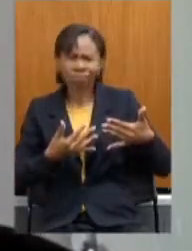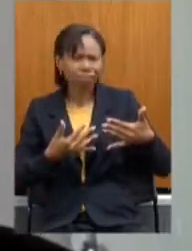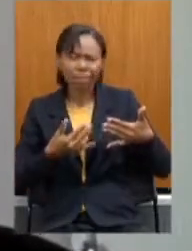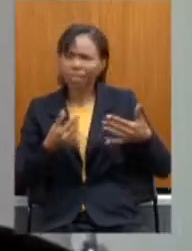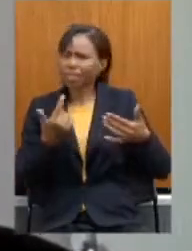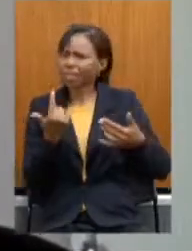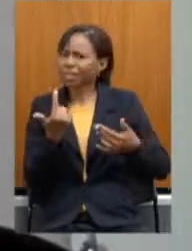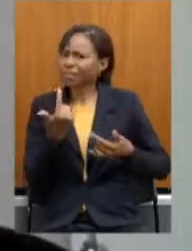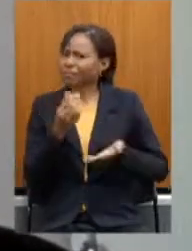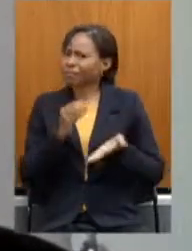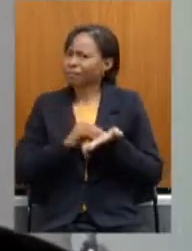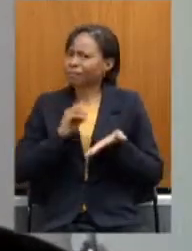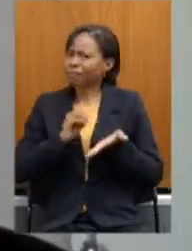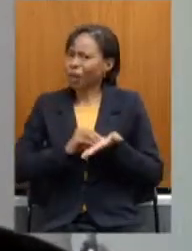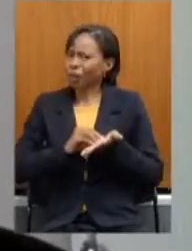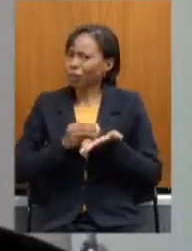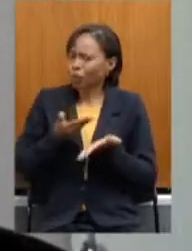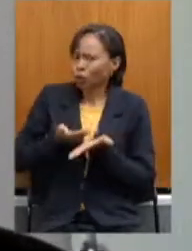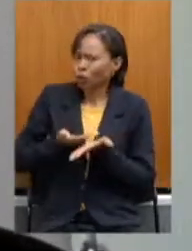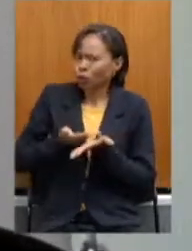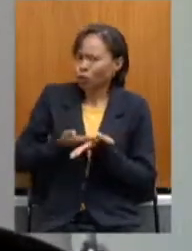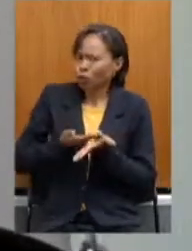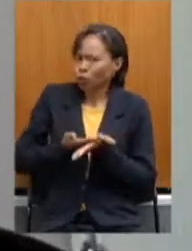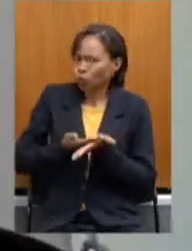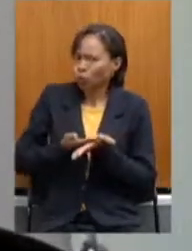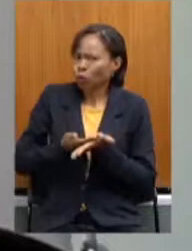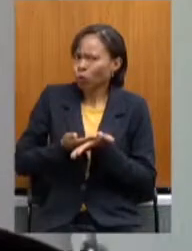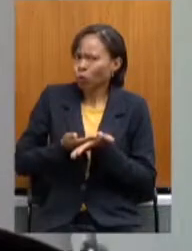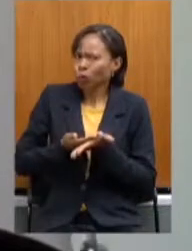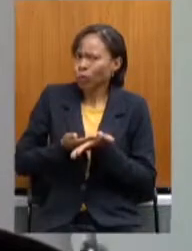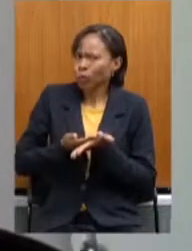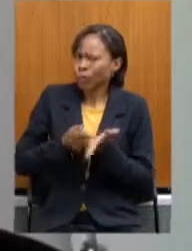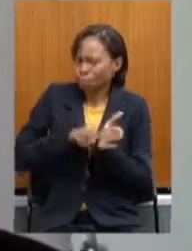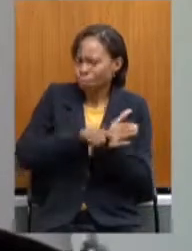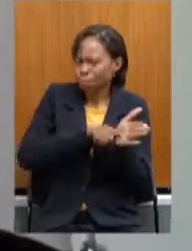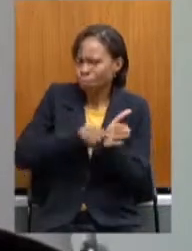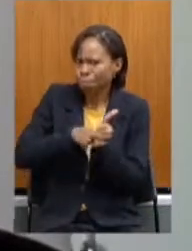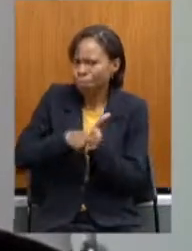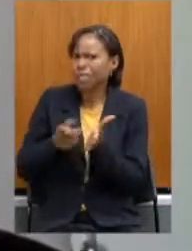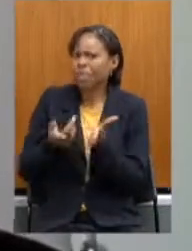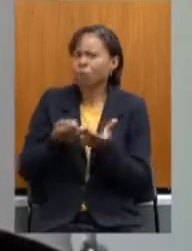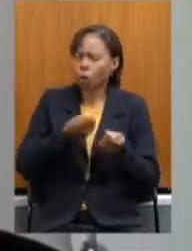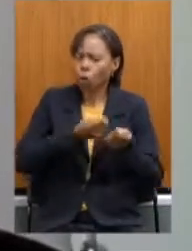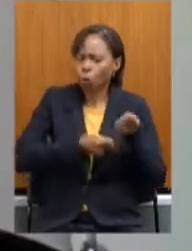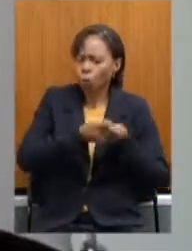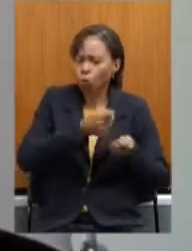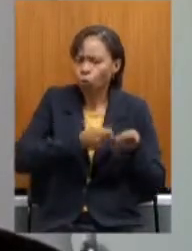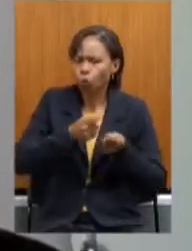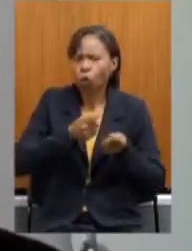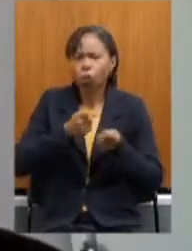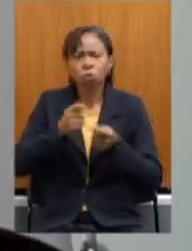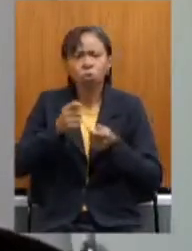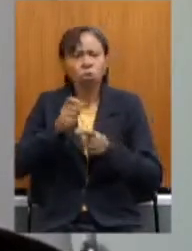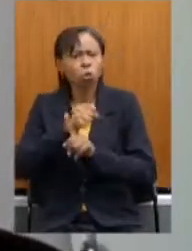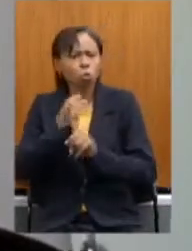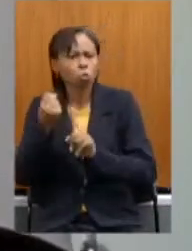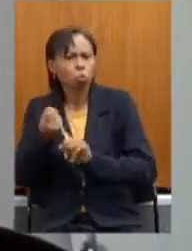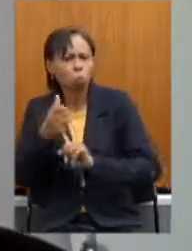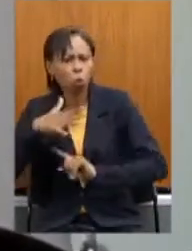científicas da literatura, seja econômica, seja sociológica,